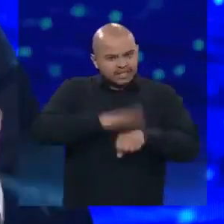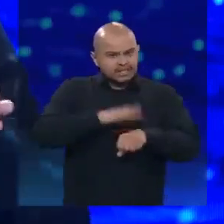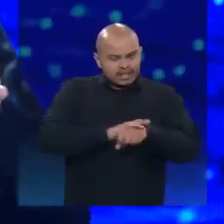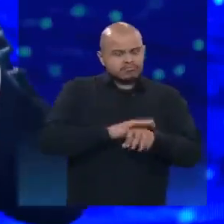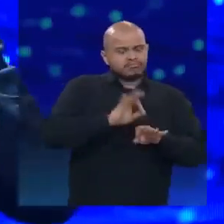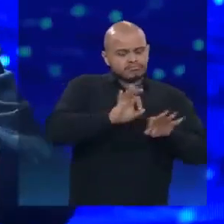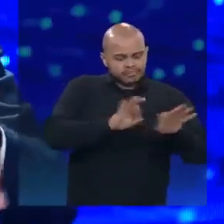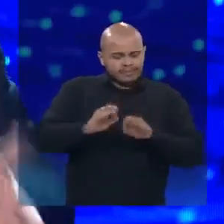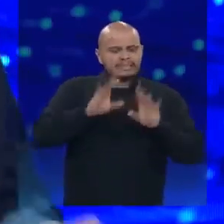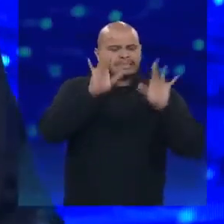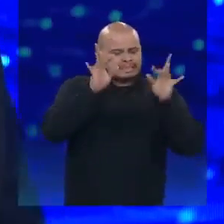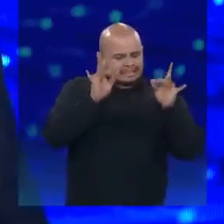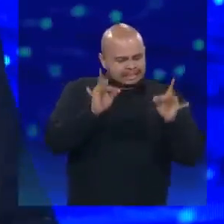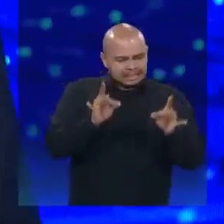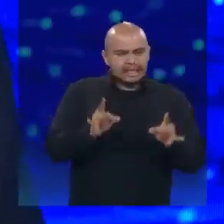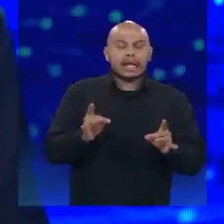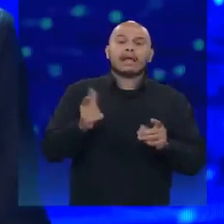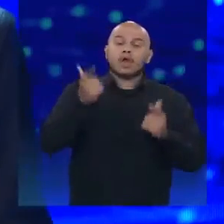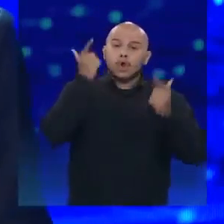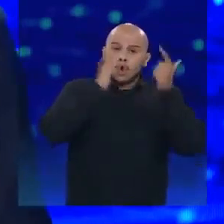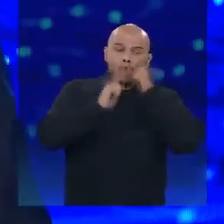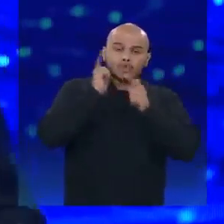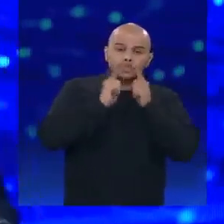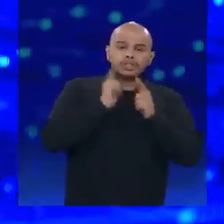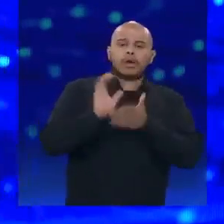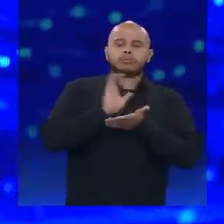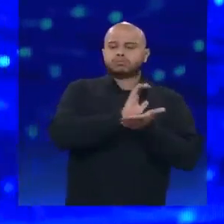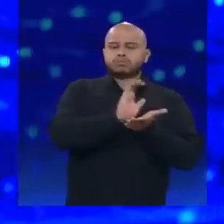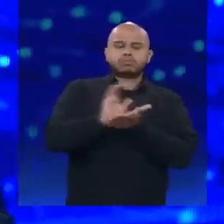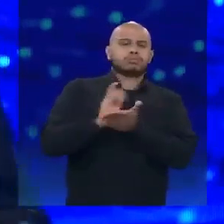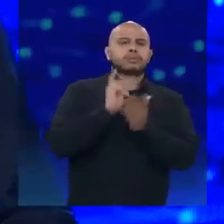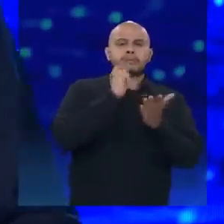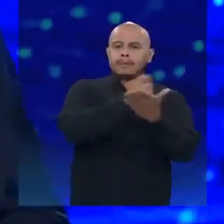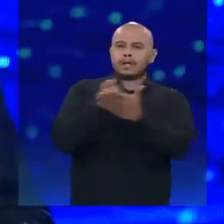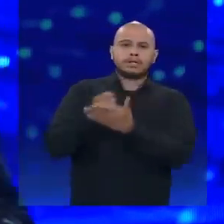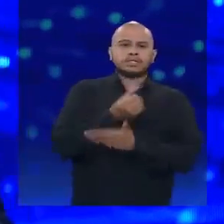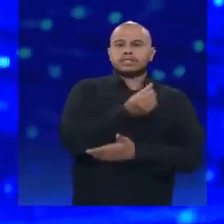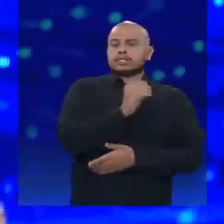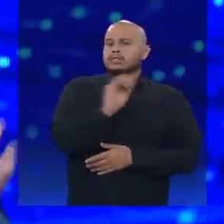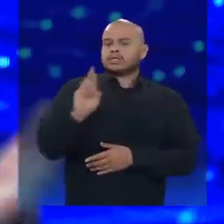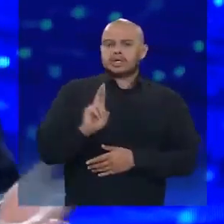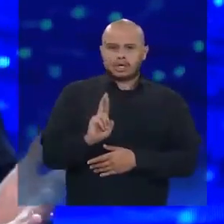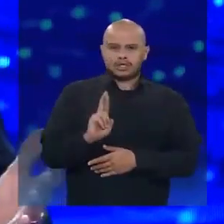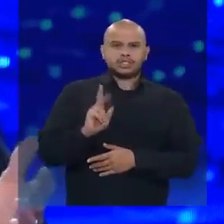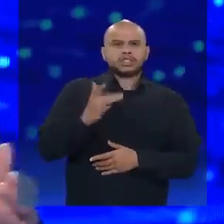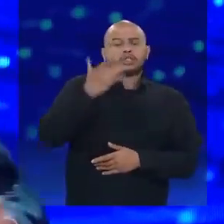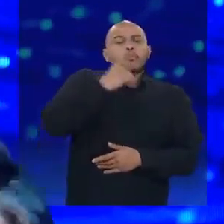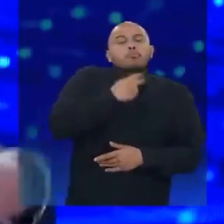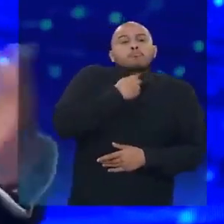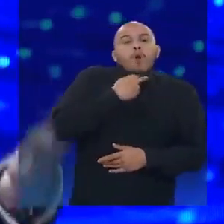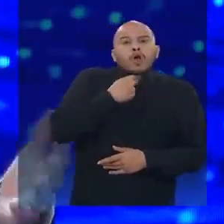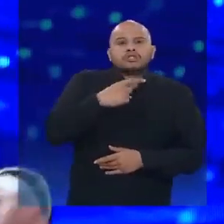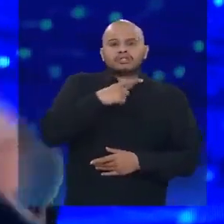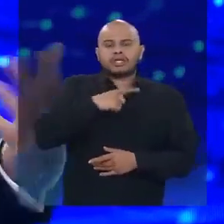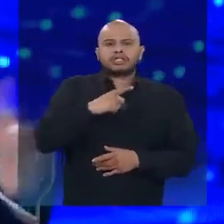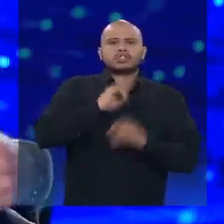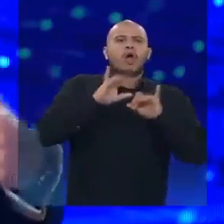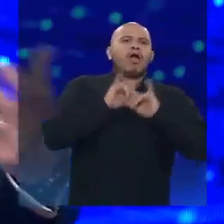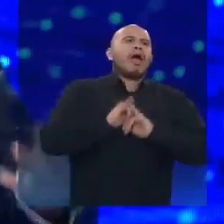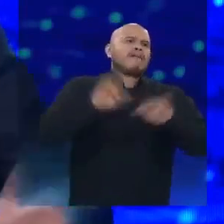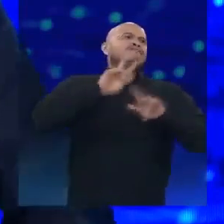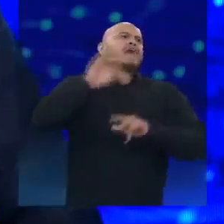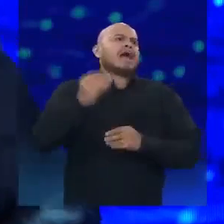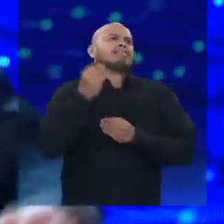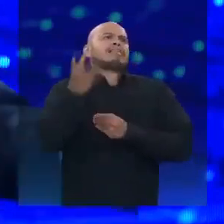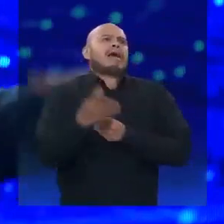detalhado, para buscar recursos para pagar os R 600. Nós não podemos ser aqui, é inconsequente, ficar anunciando, vou dar isso,